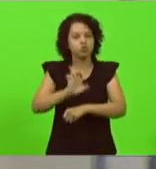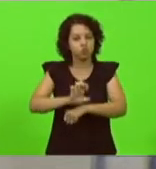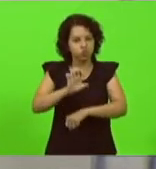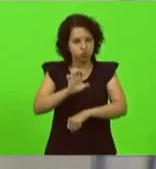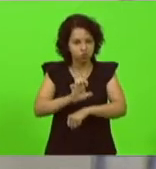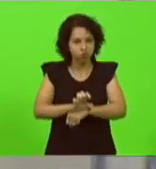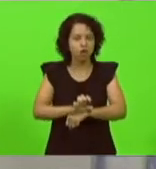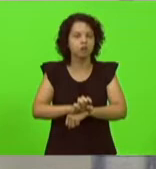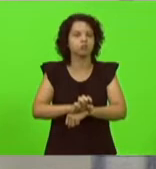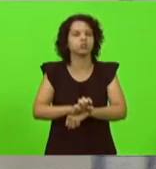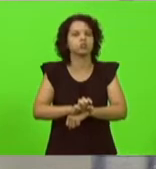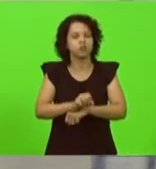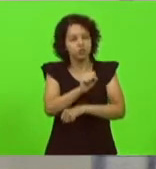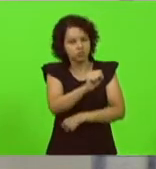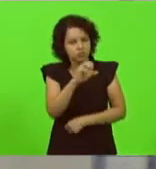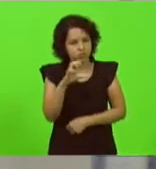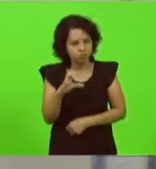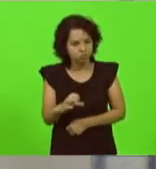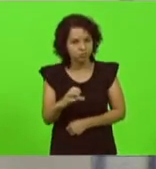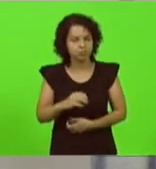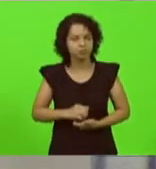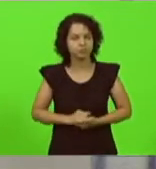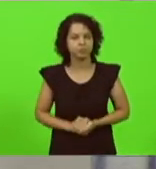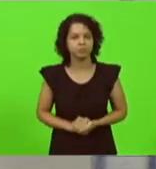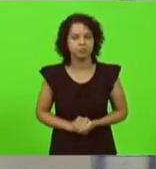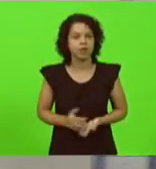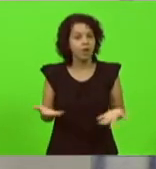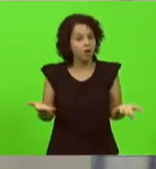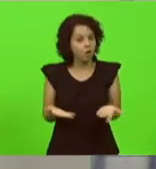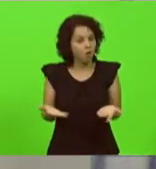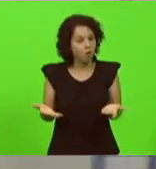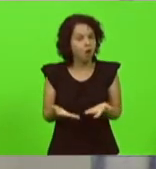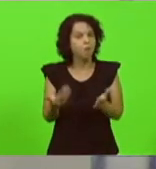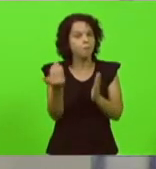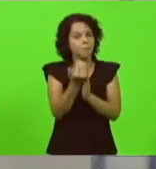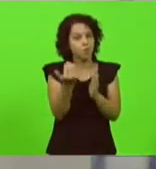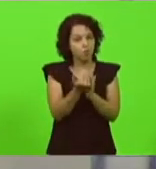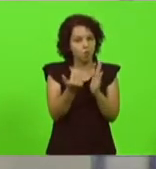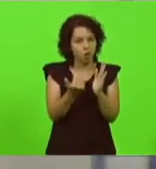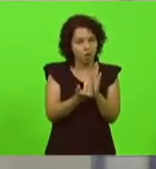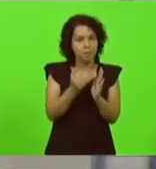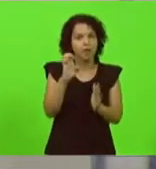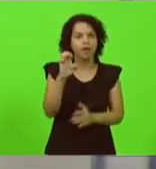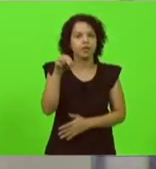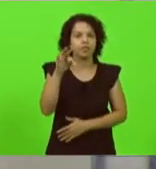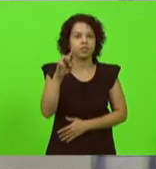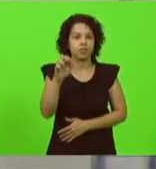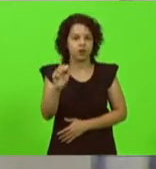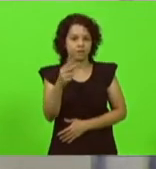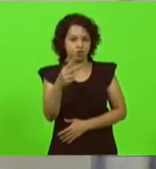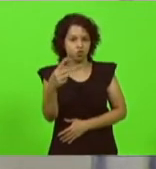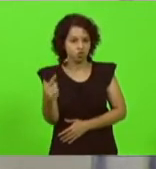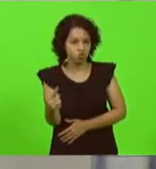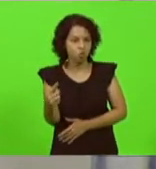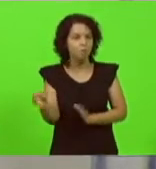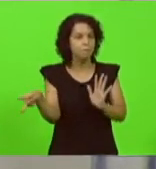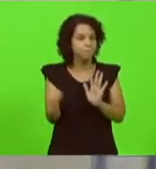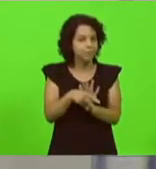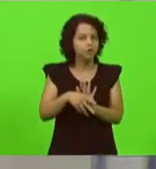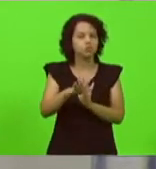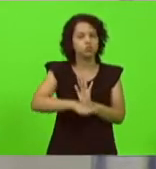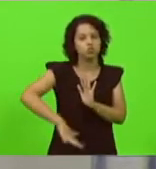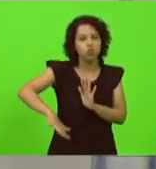toda Santa Catarina deputado Maurício agora o programa entra 21 é de toda Santa Catarina